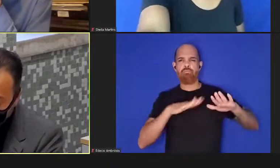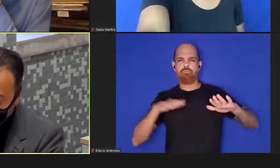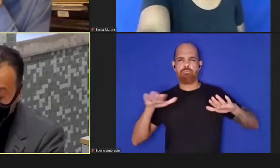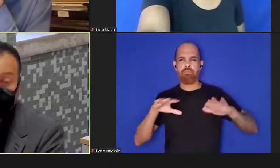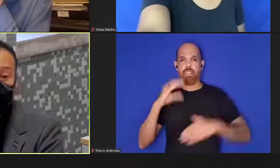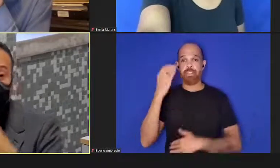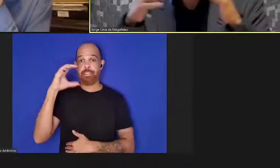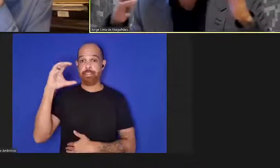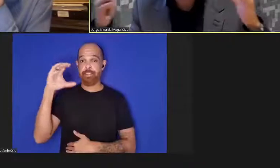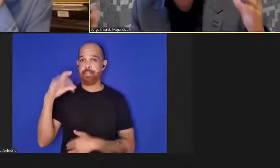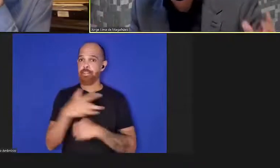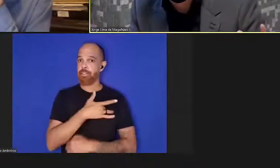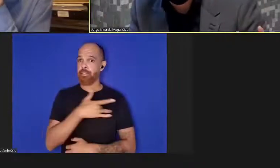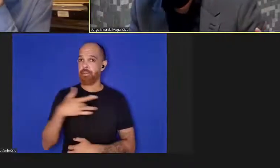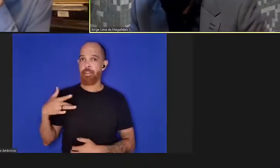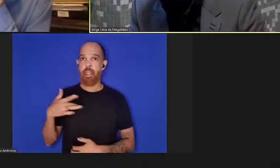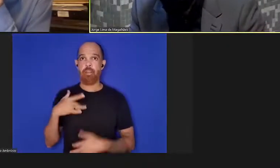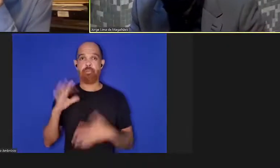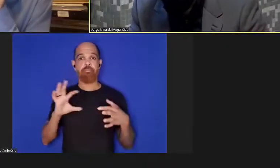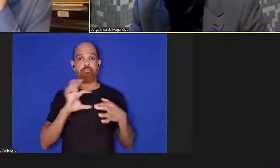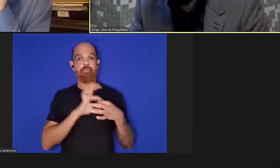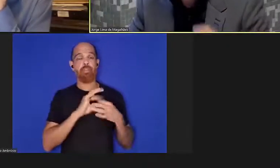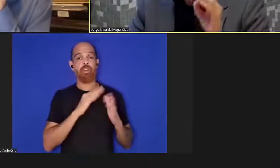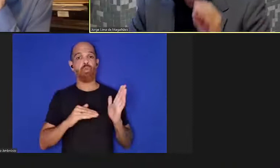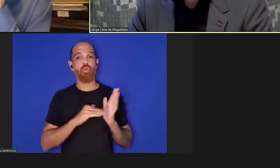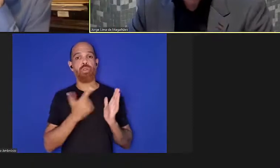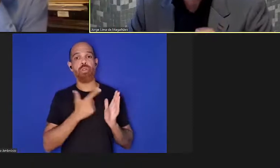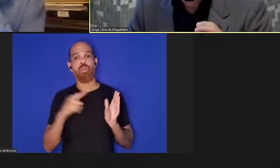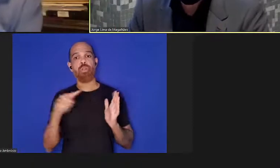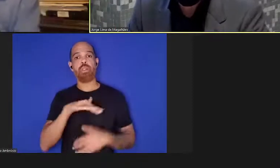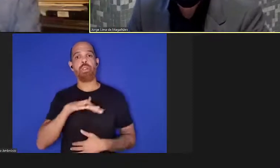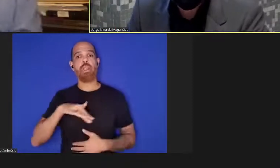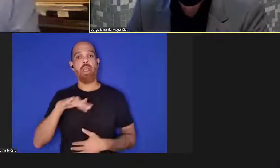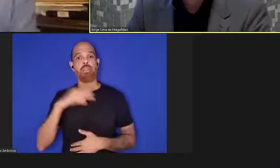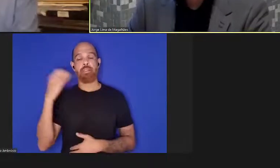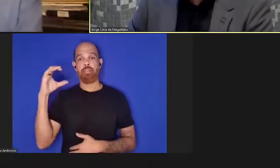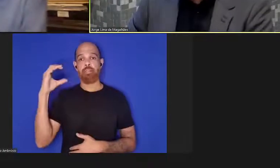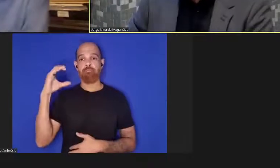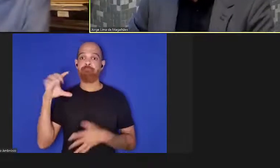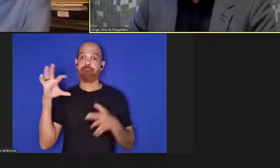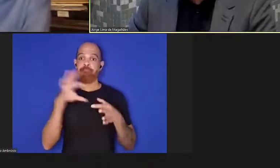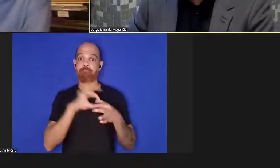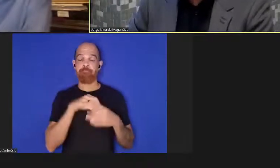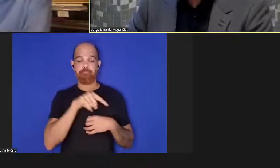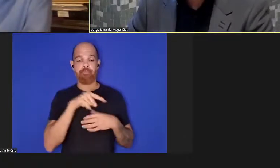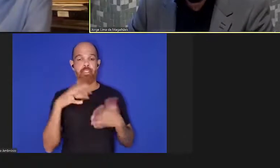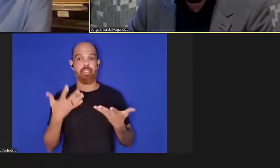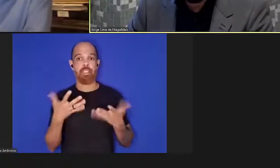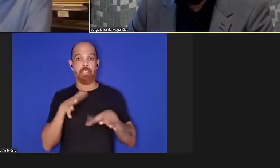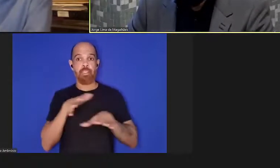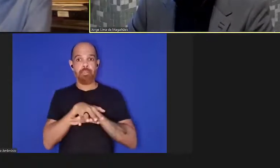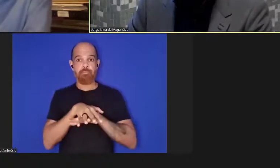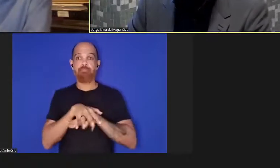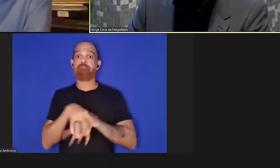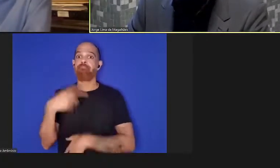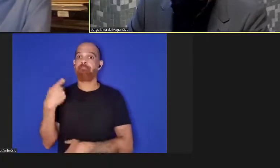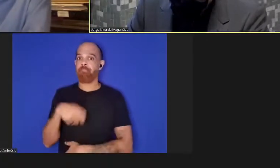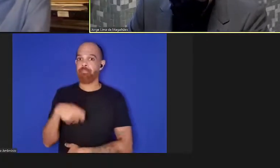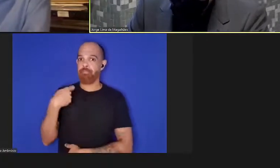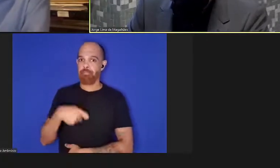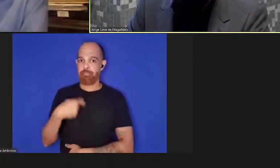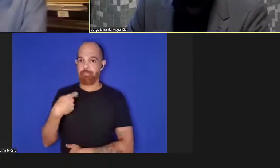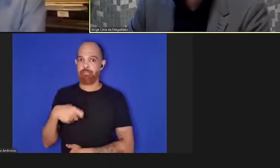saúde ligada com todas as outras áreas da ciência o quanto essa interseção é necessária e